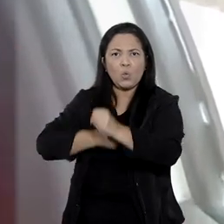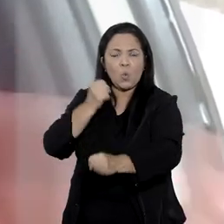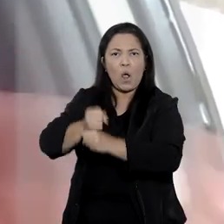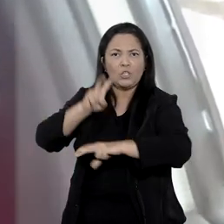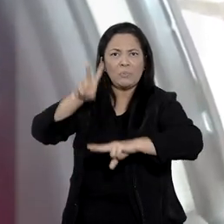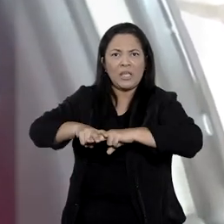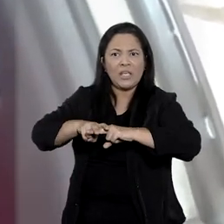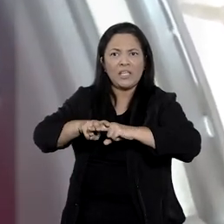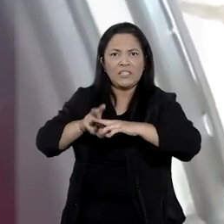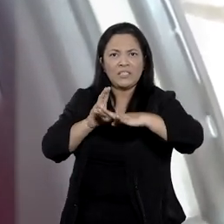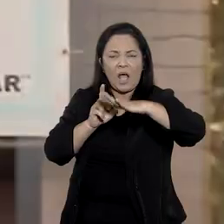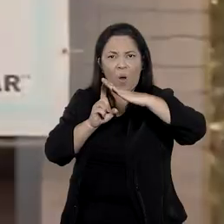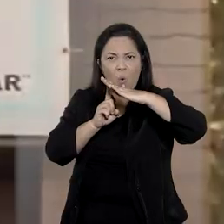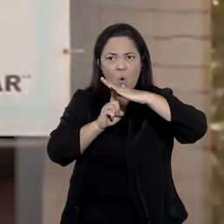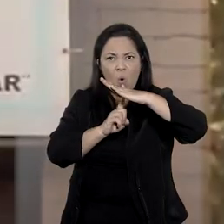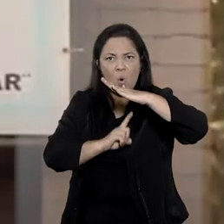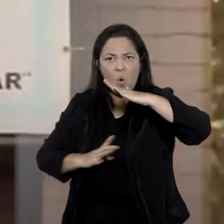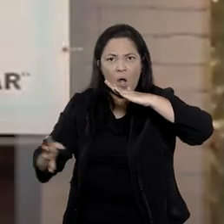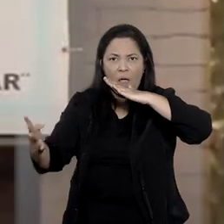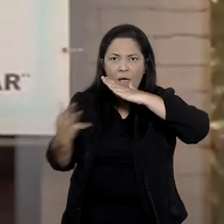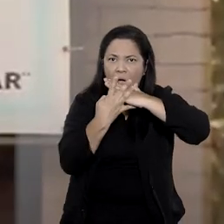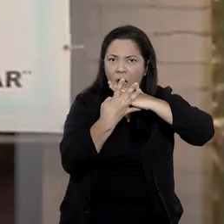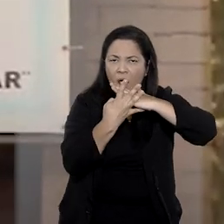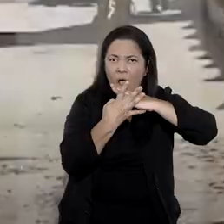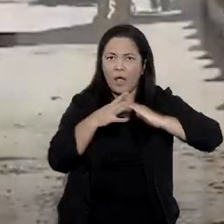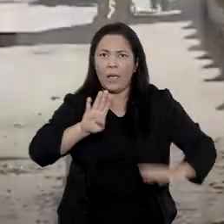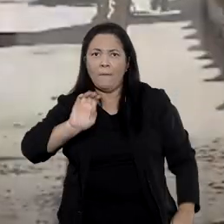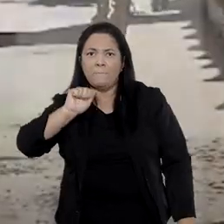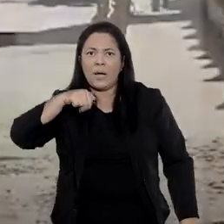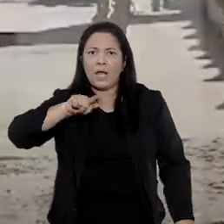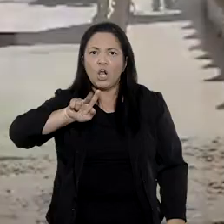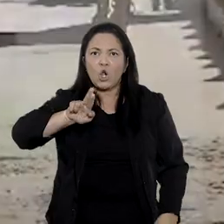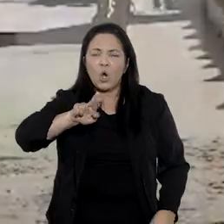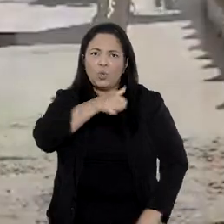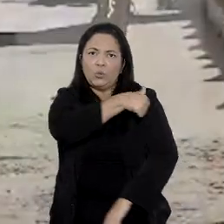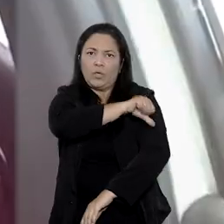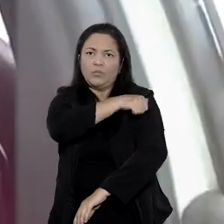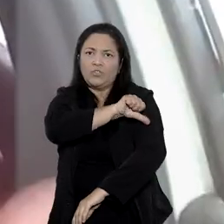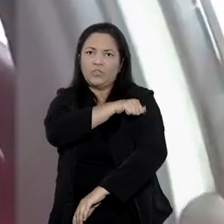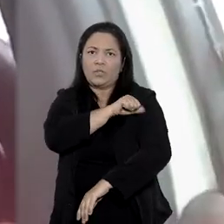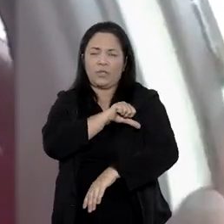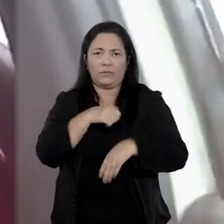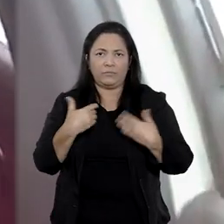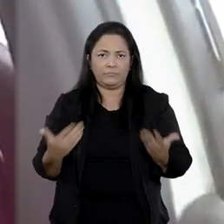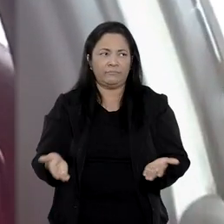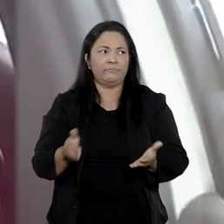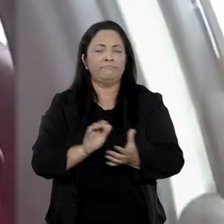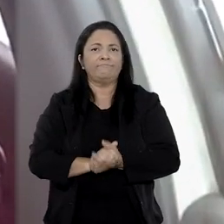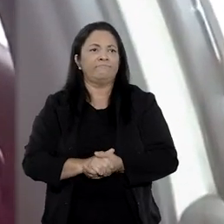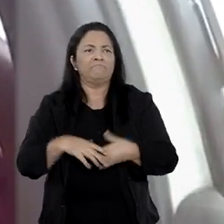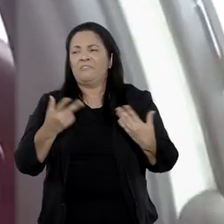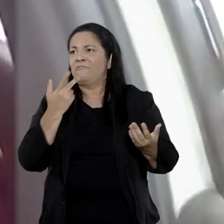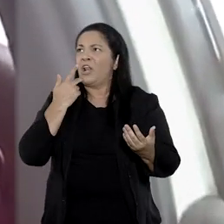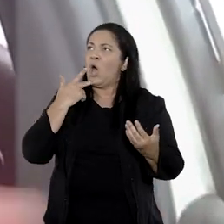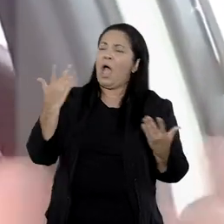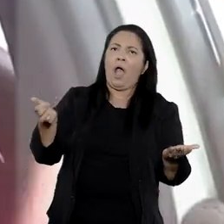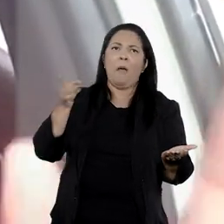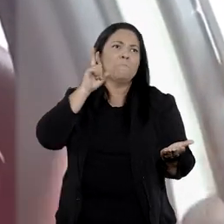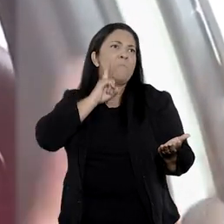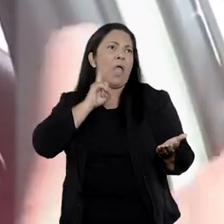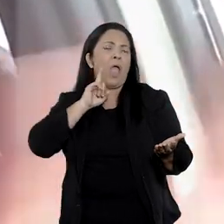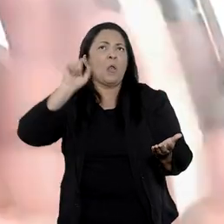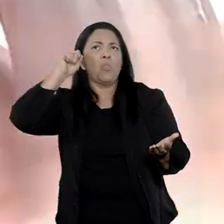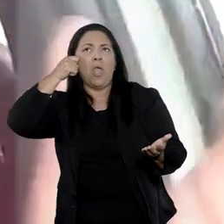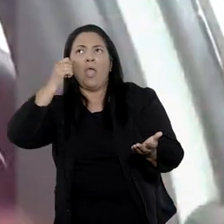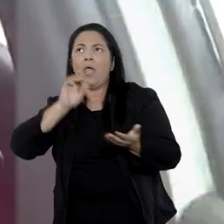prisão em regime fechado na penitenciária de Bangu, no Rio de Janeiro. Sempre a mesma coisa, que tinha pele negra e que